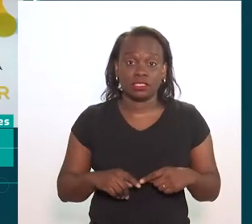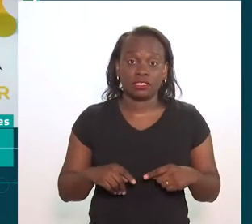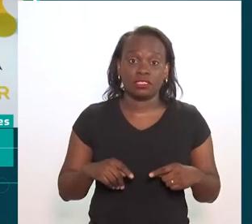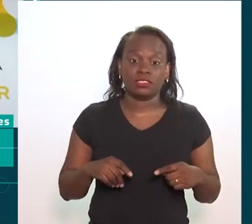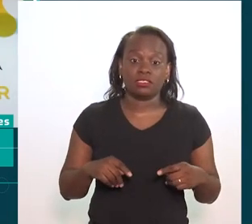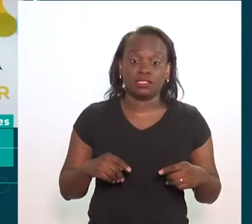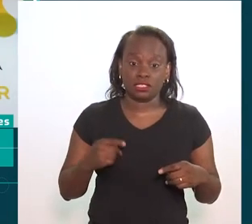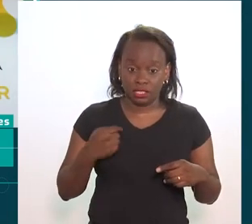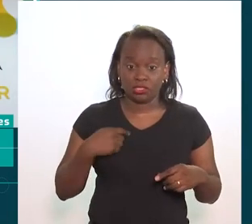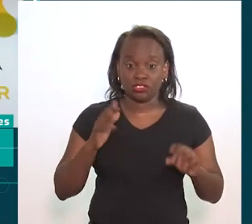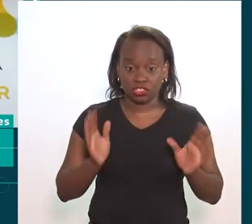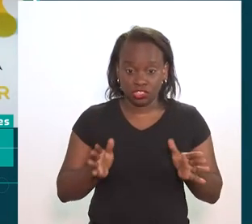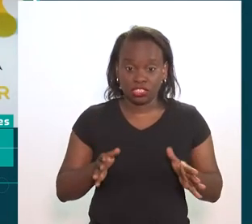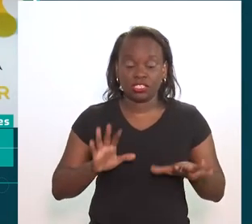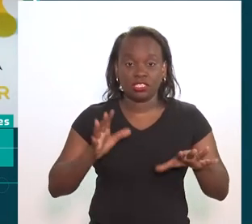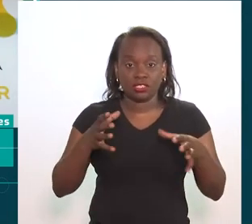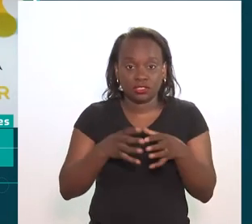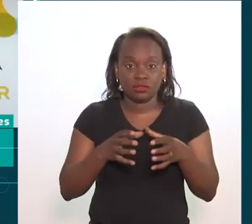companheira também,